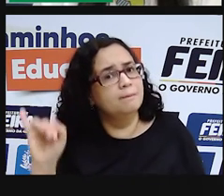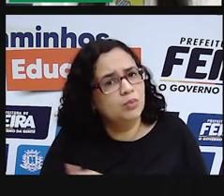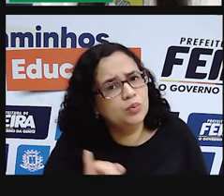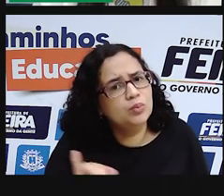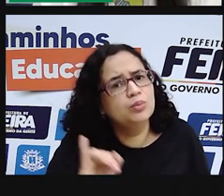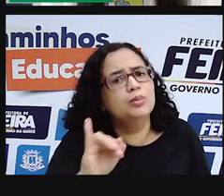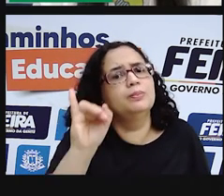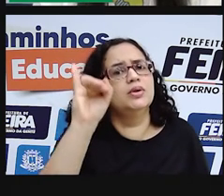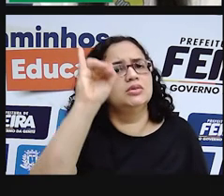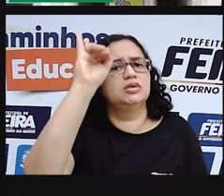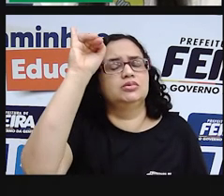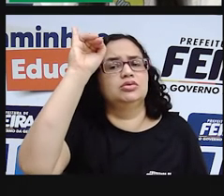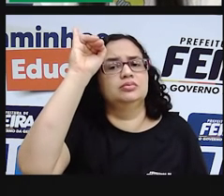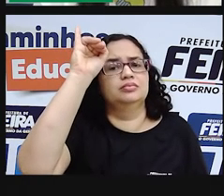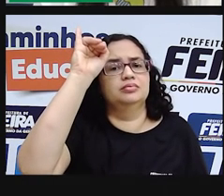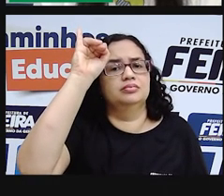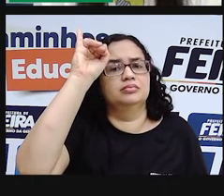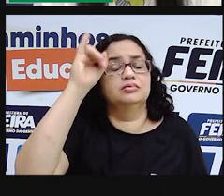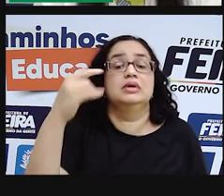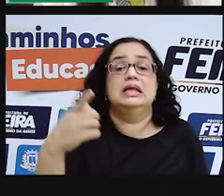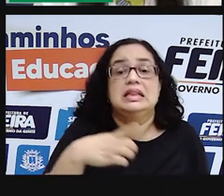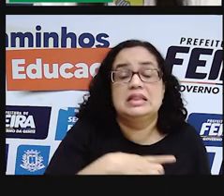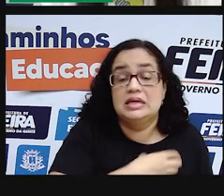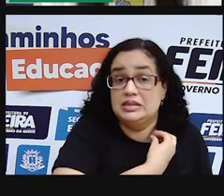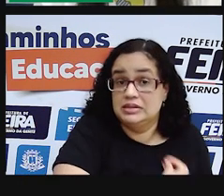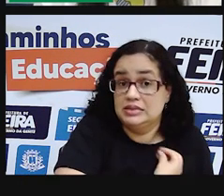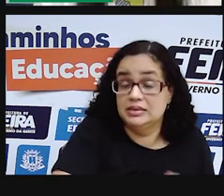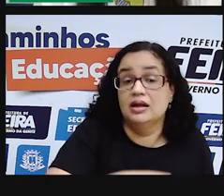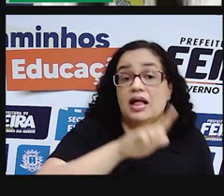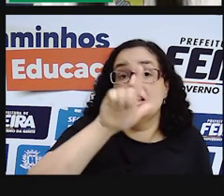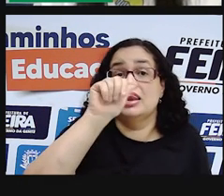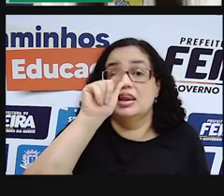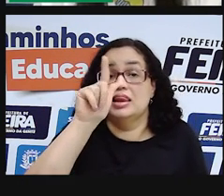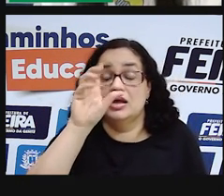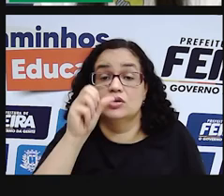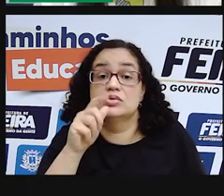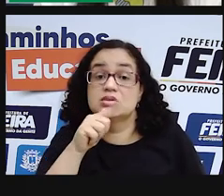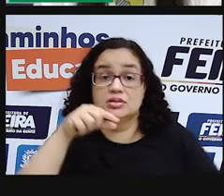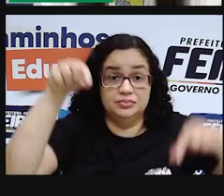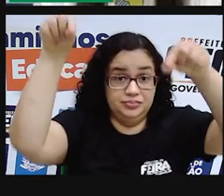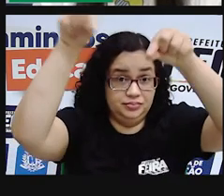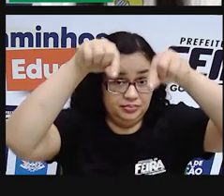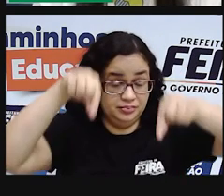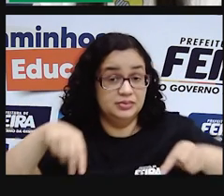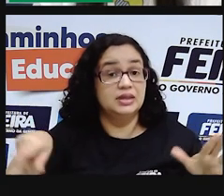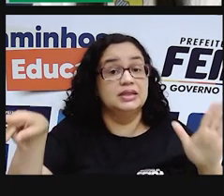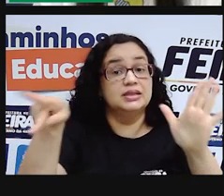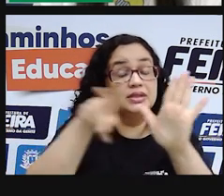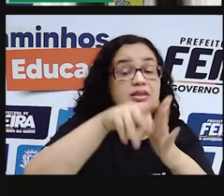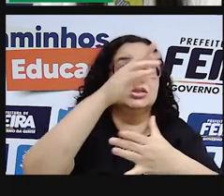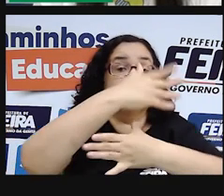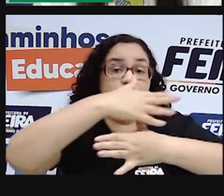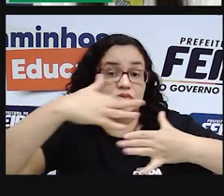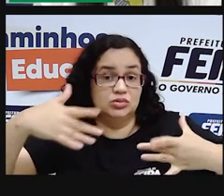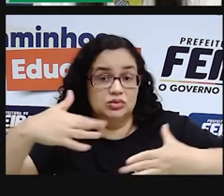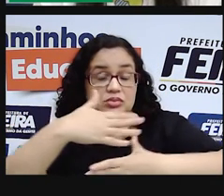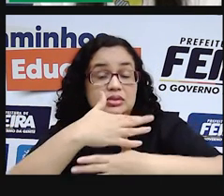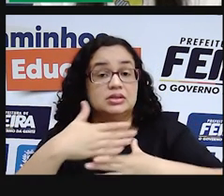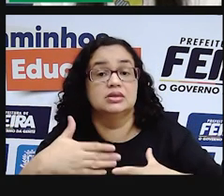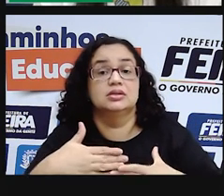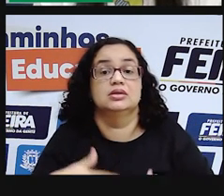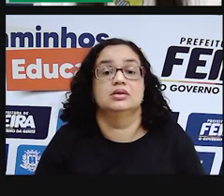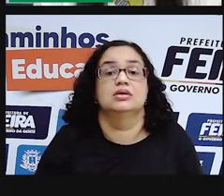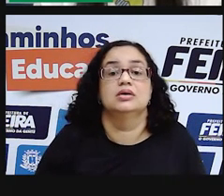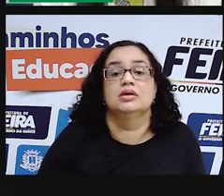Considera-se de extrema importância a existência dos lagos e das lagoas dentro dos municípios, pois os mesmos são fontes de